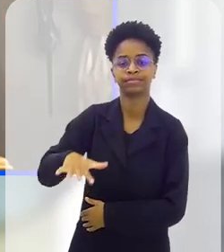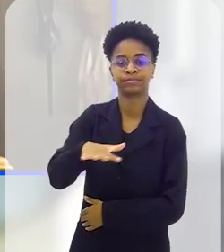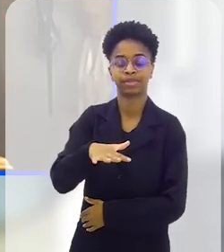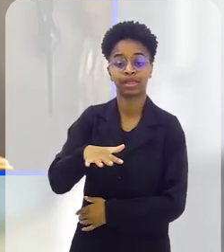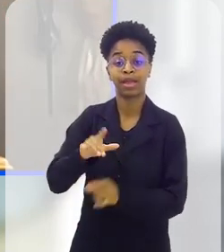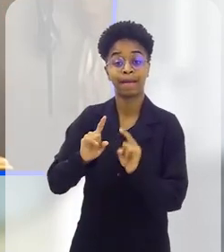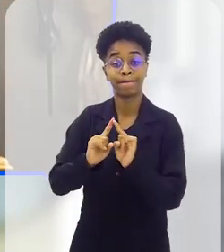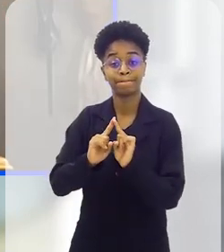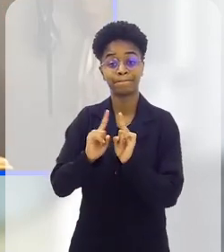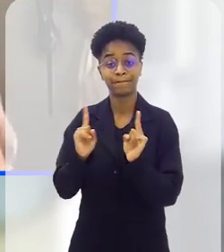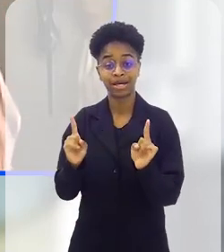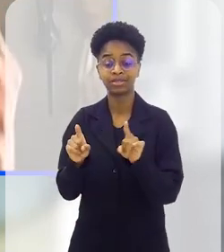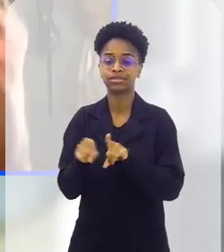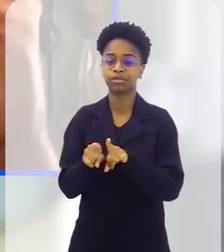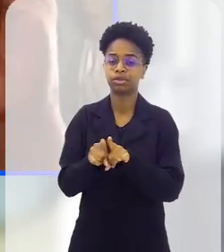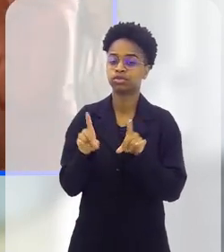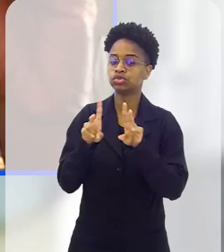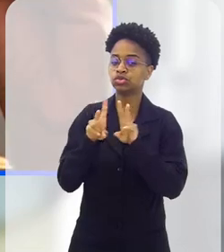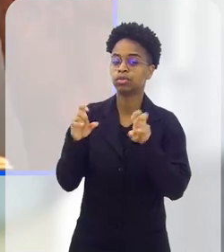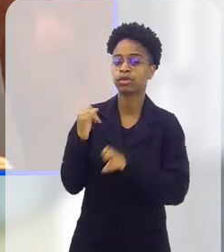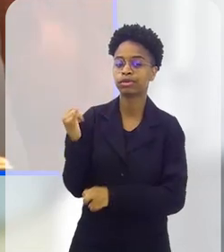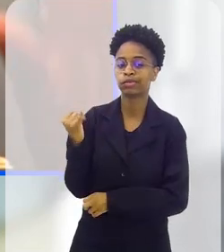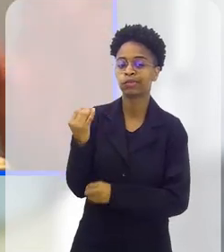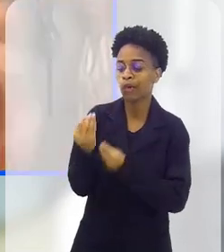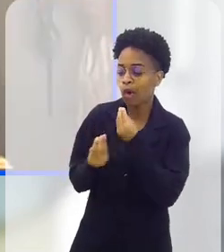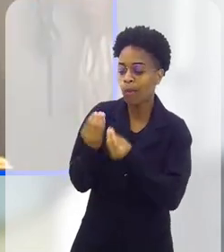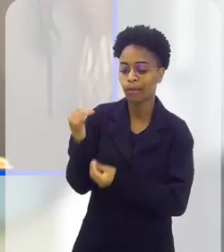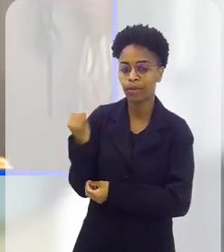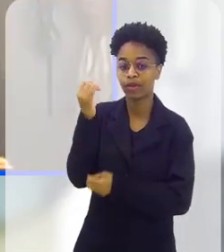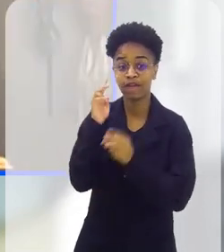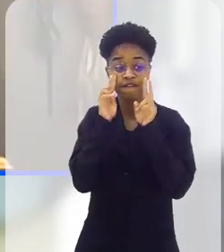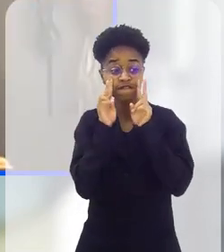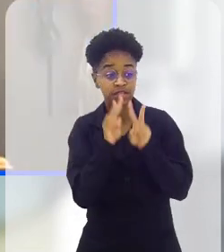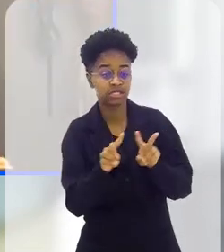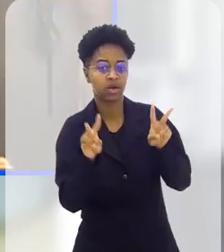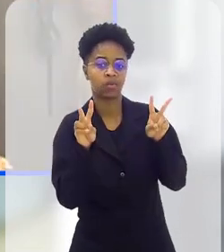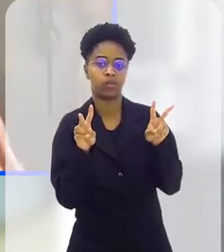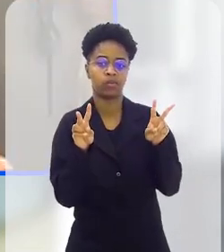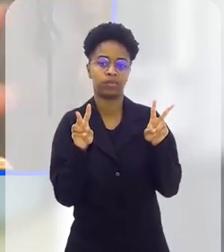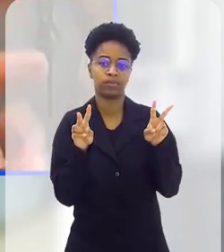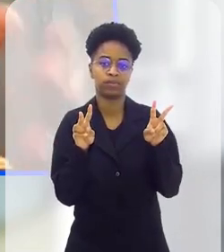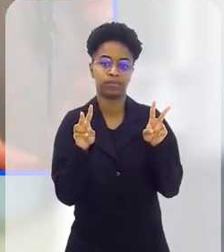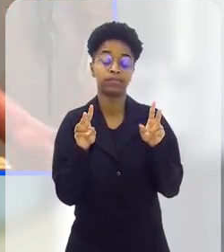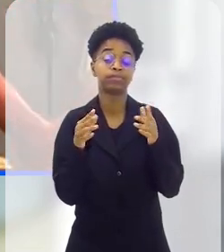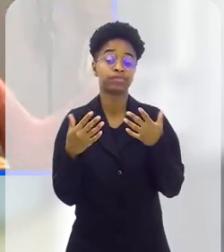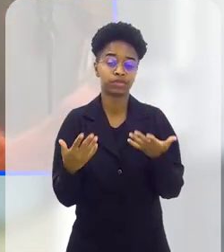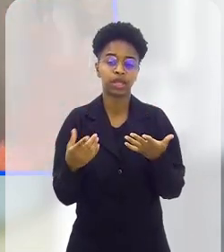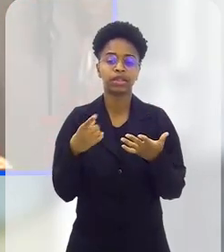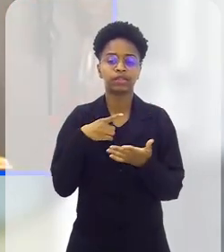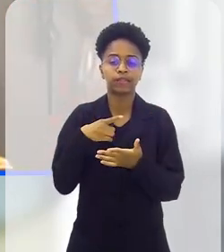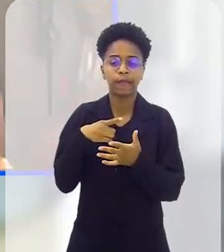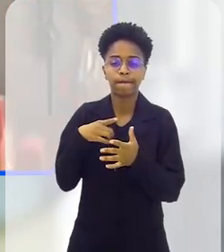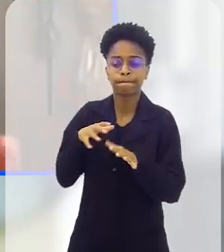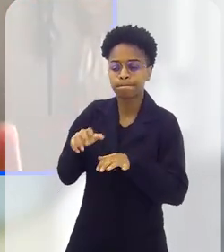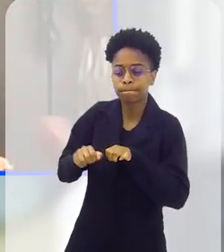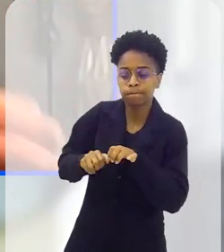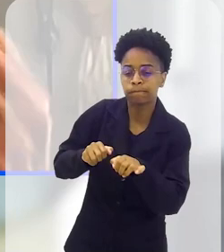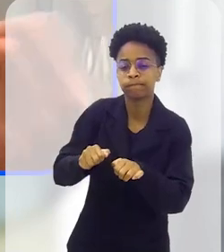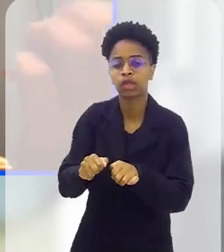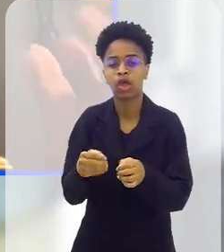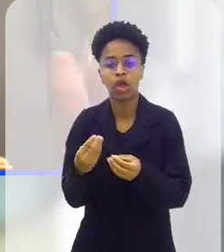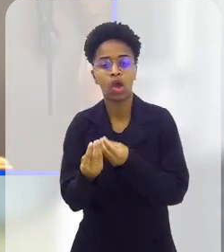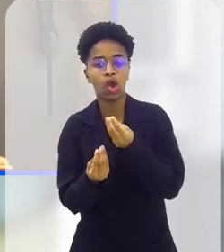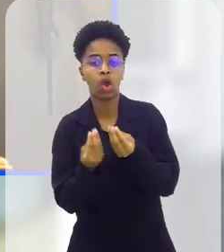todo, mas que a importância da visão para o desenvolvimento, e ela está aí explorando a sua visão,